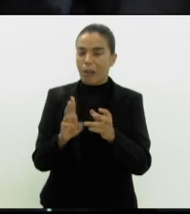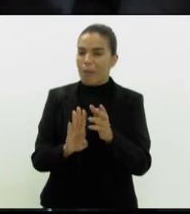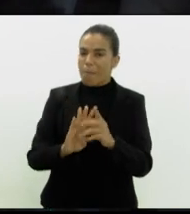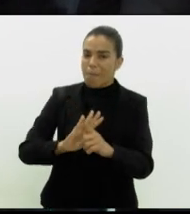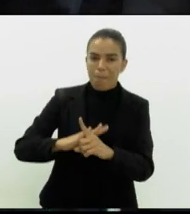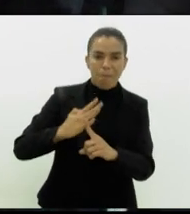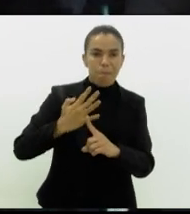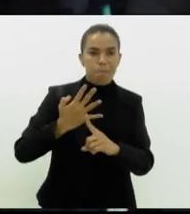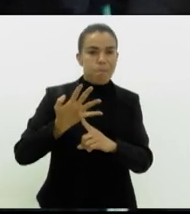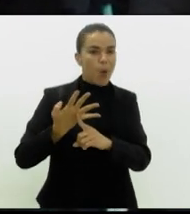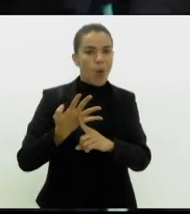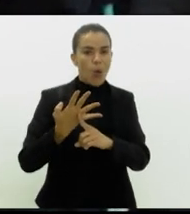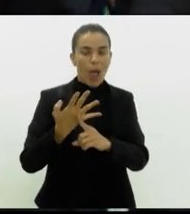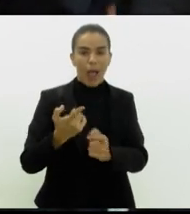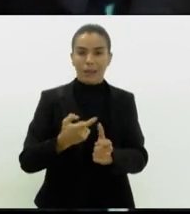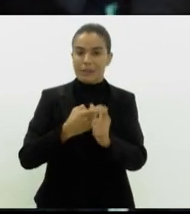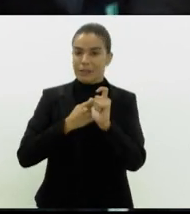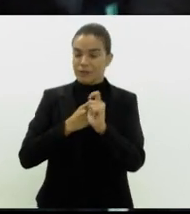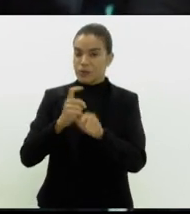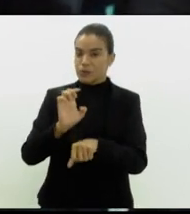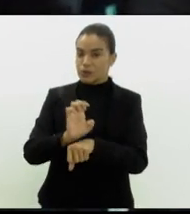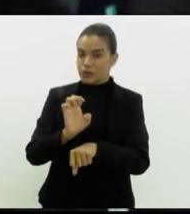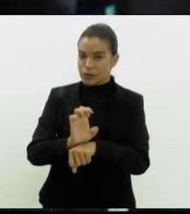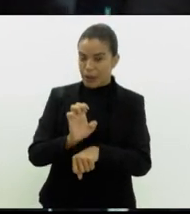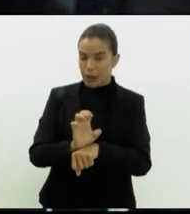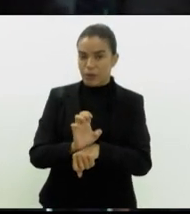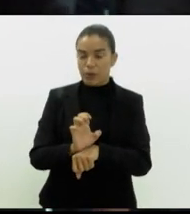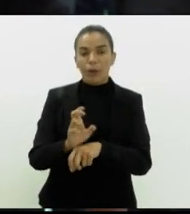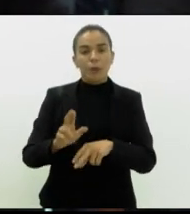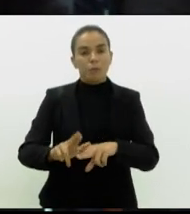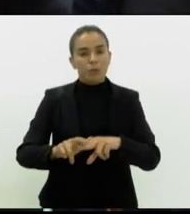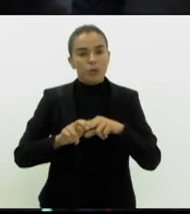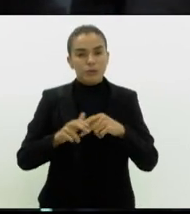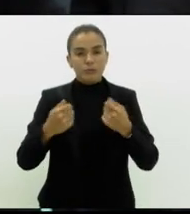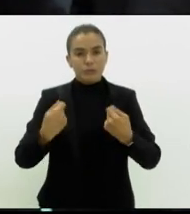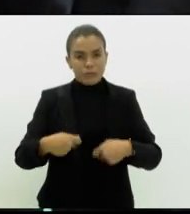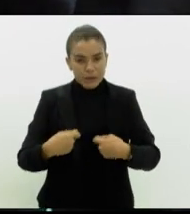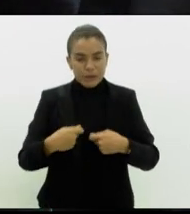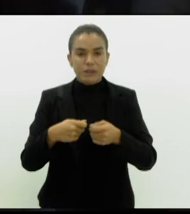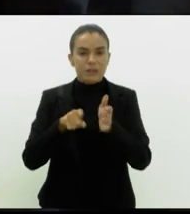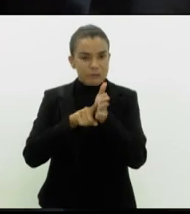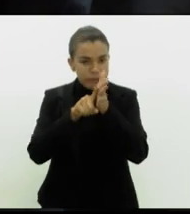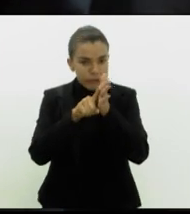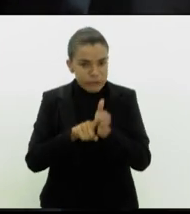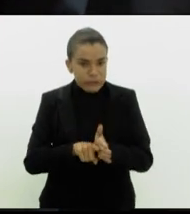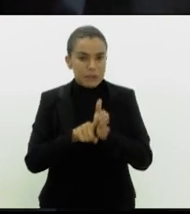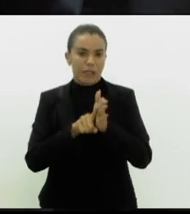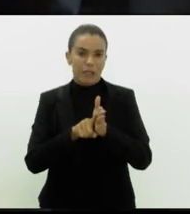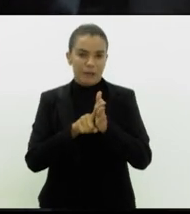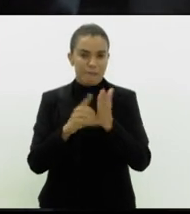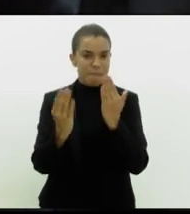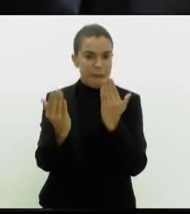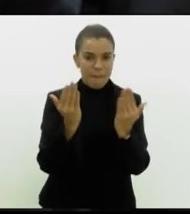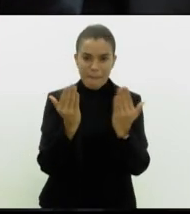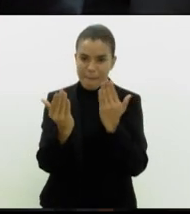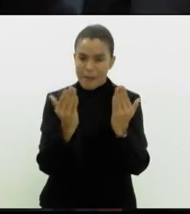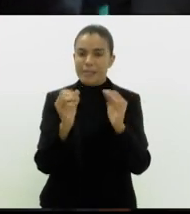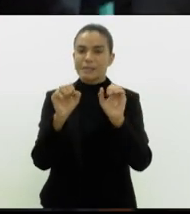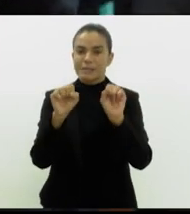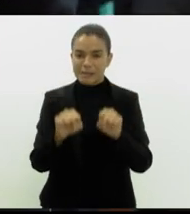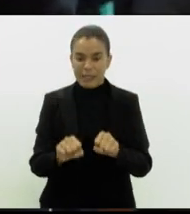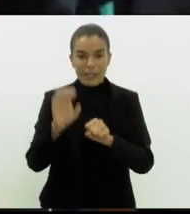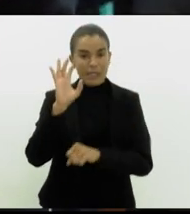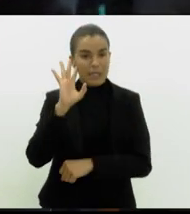as dívidas dos estados e, por isso, eles têm que ser revistos, sim, à luz de que também houveram decisões